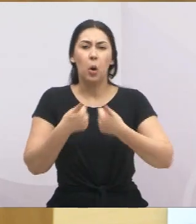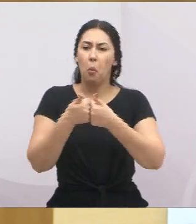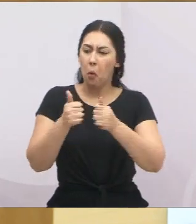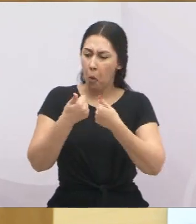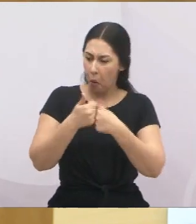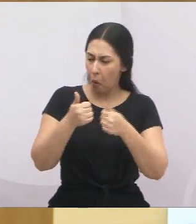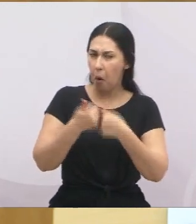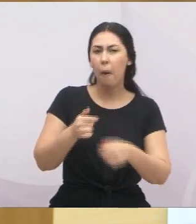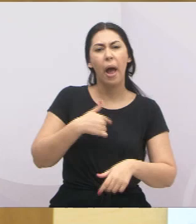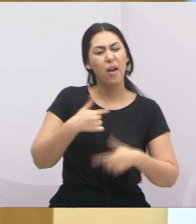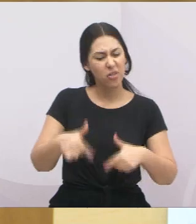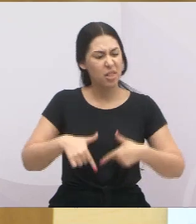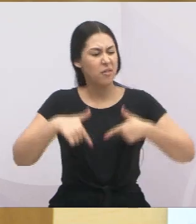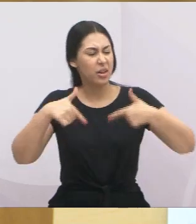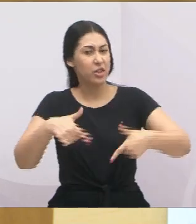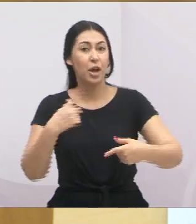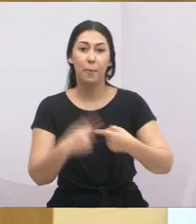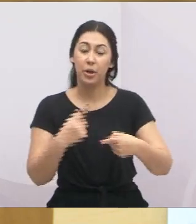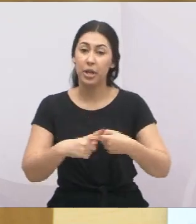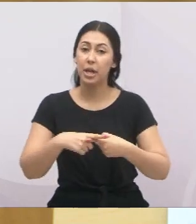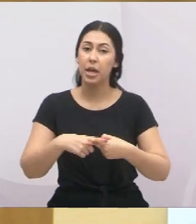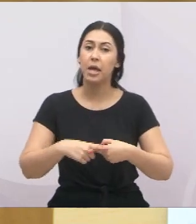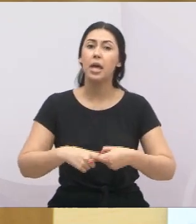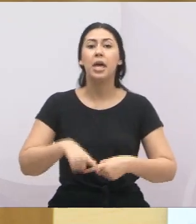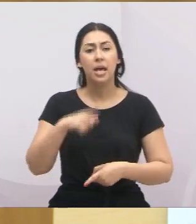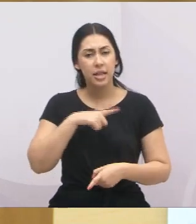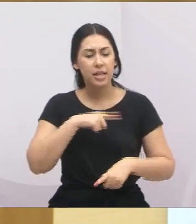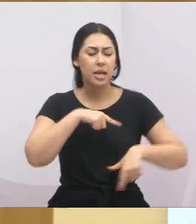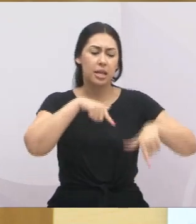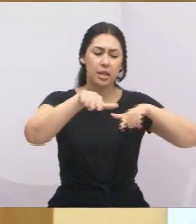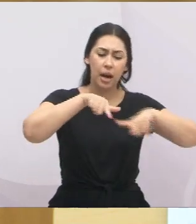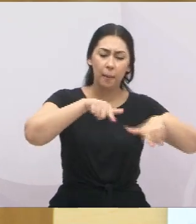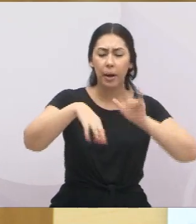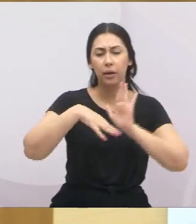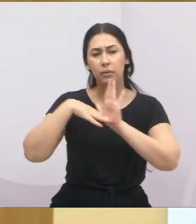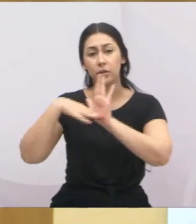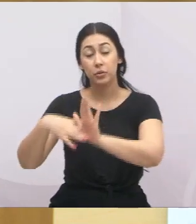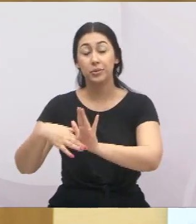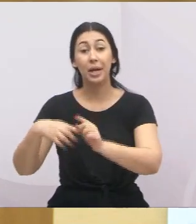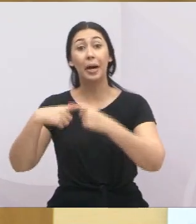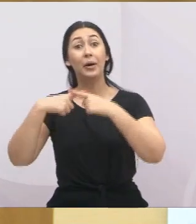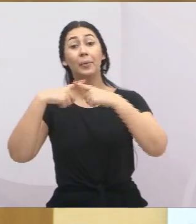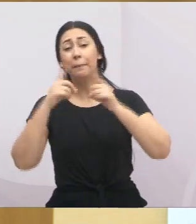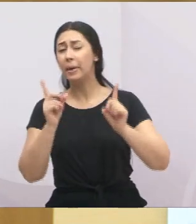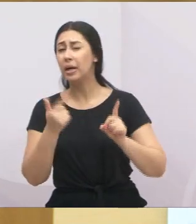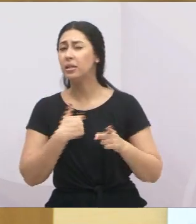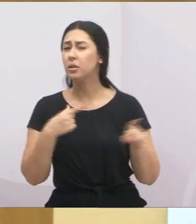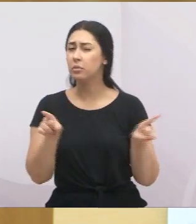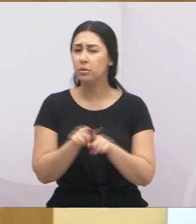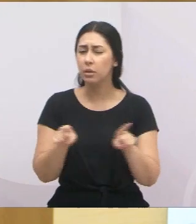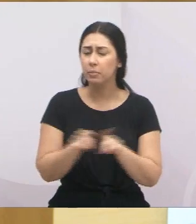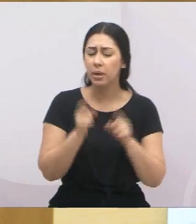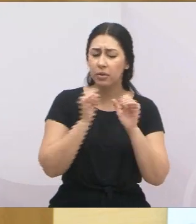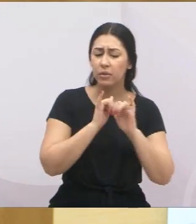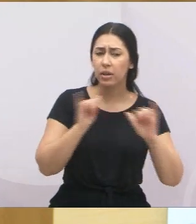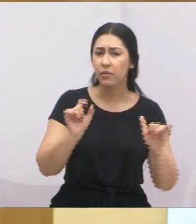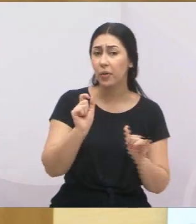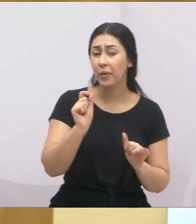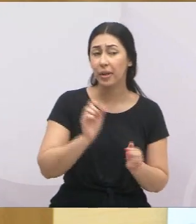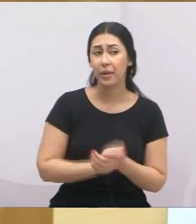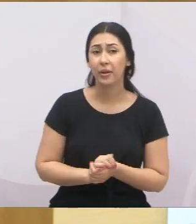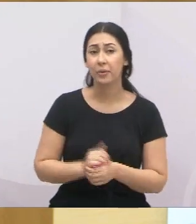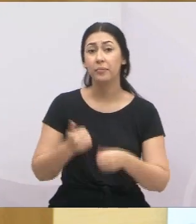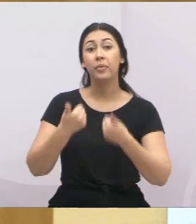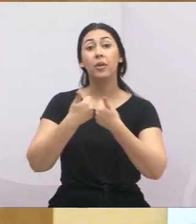transporte coletivo, que é importante, que gera emprego, gera renda das pessoas, mas, ao mesmo tempo, eu sempre disse aqui que o transporte vai